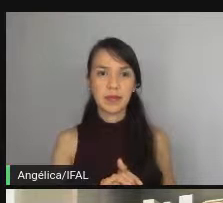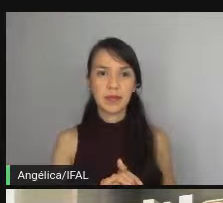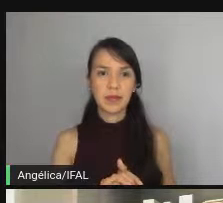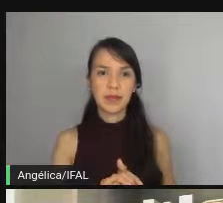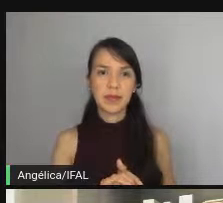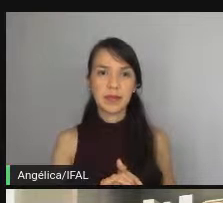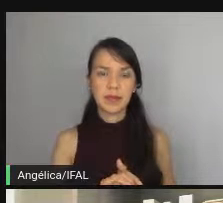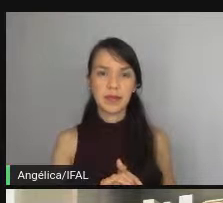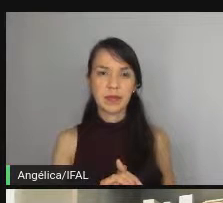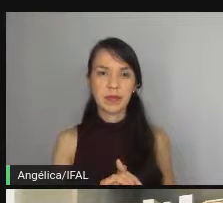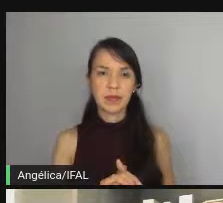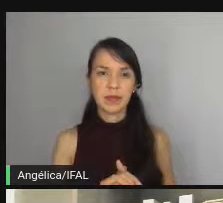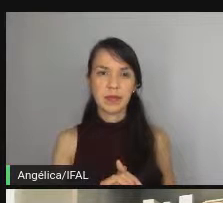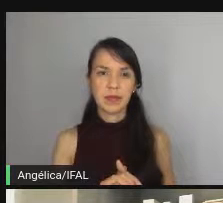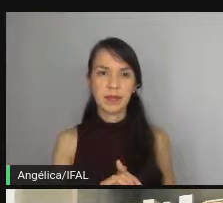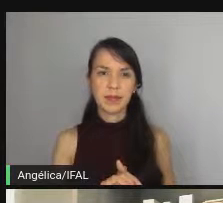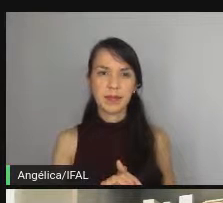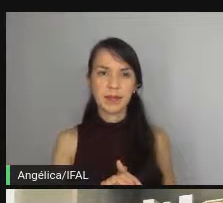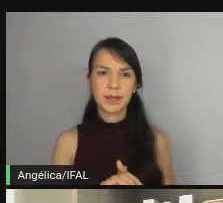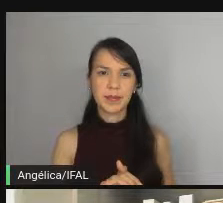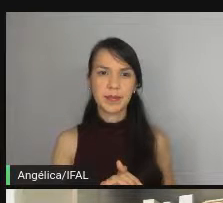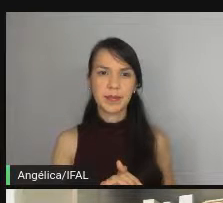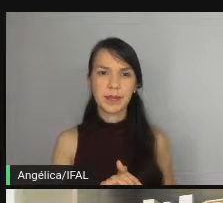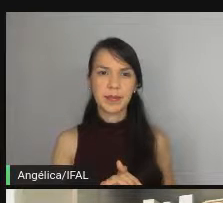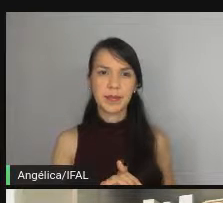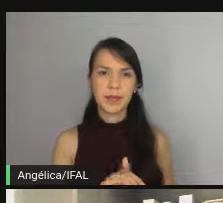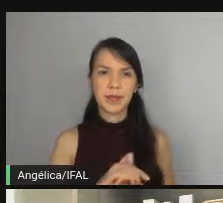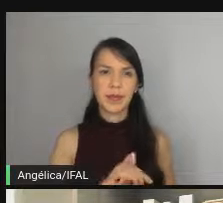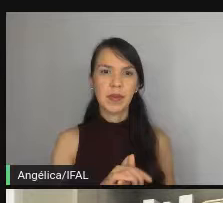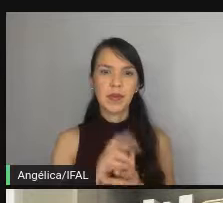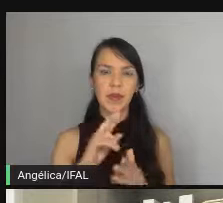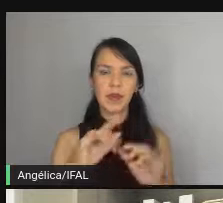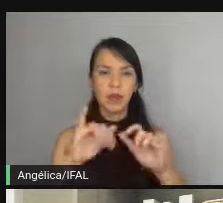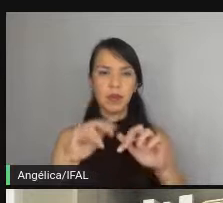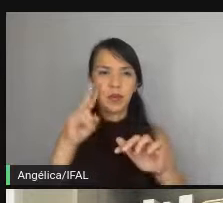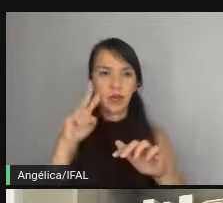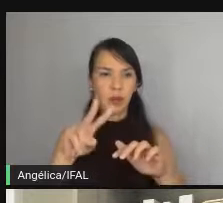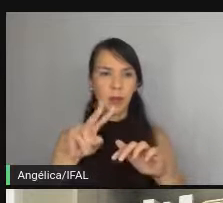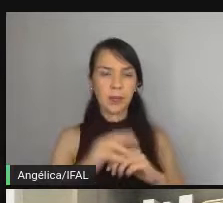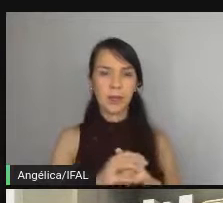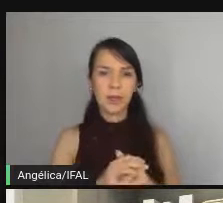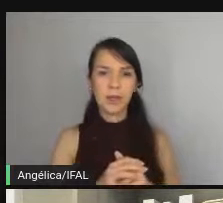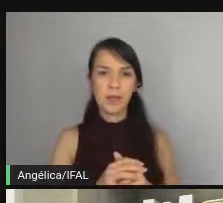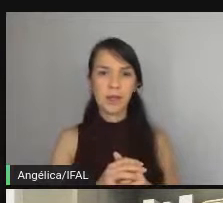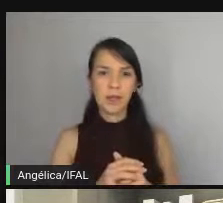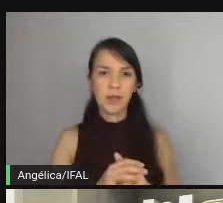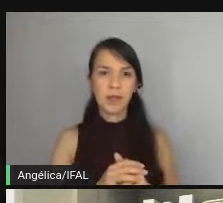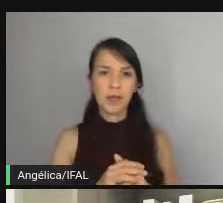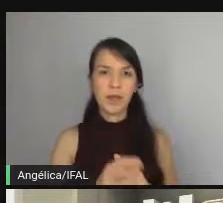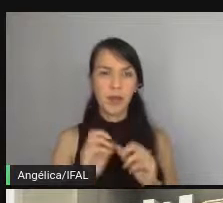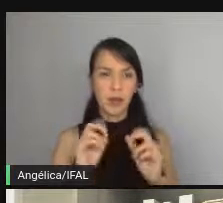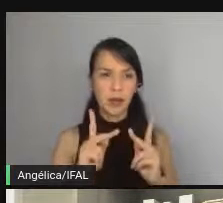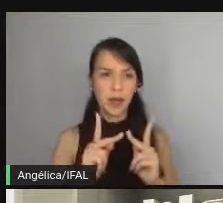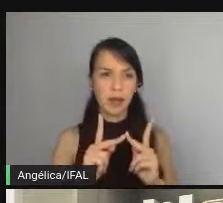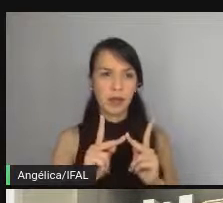melhor dizendo 200 resposta ponto status quo beleza